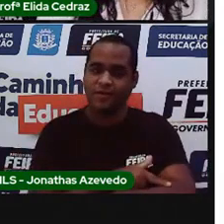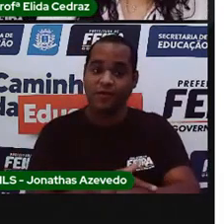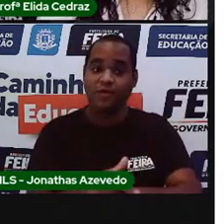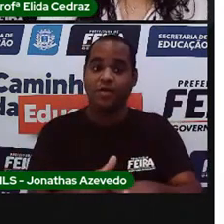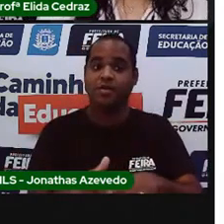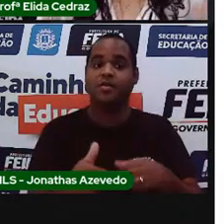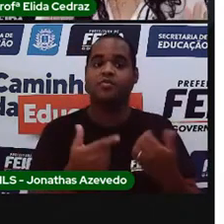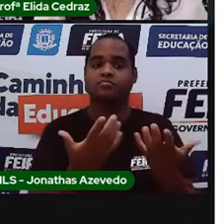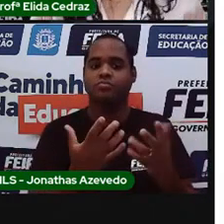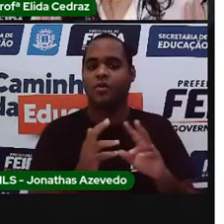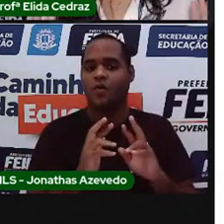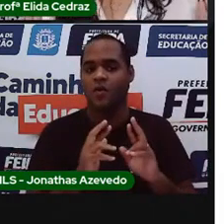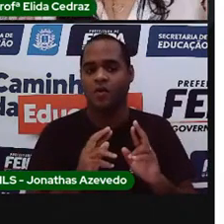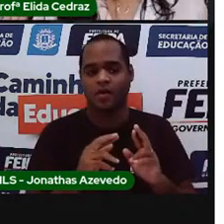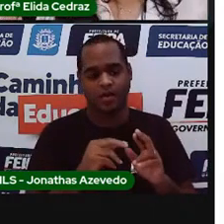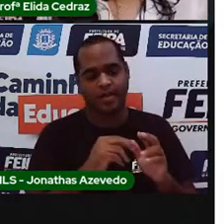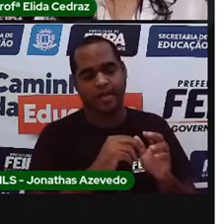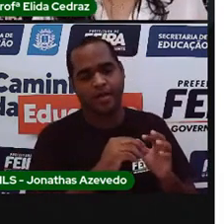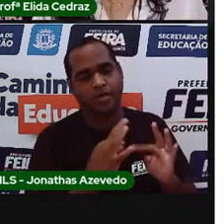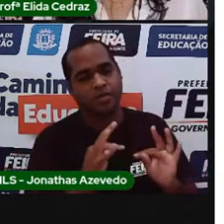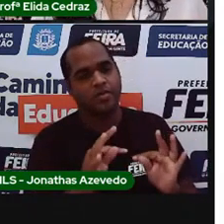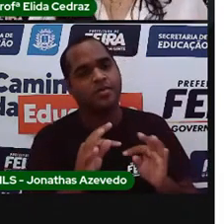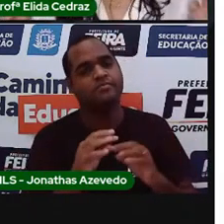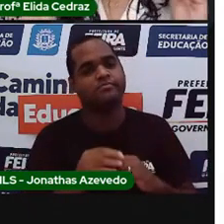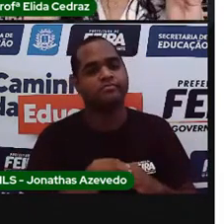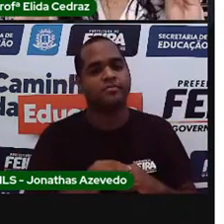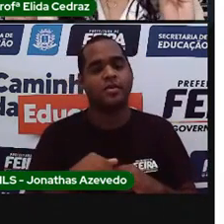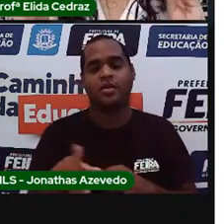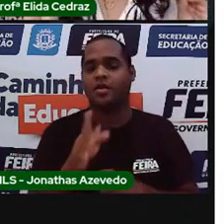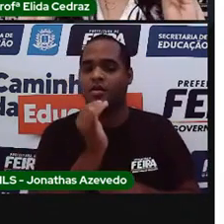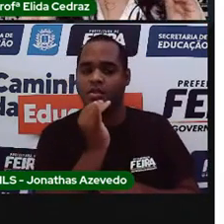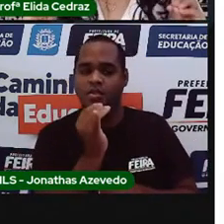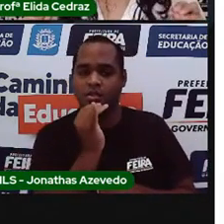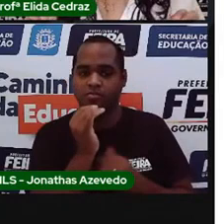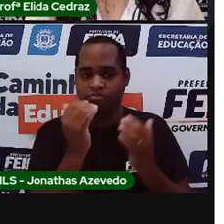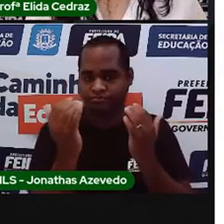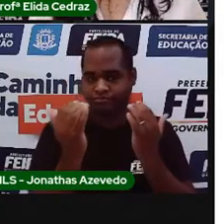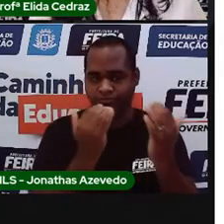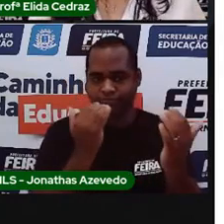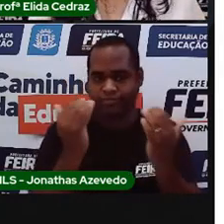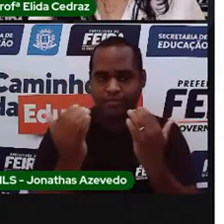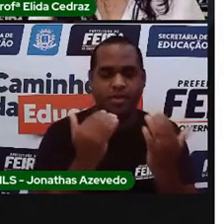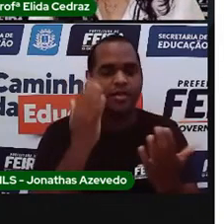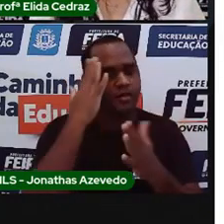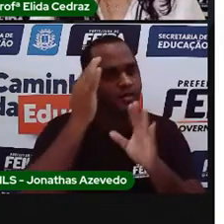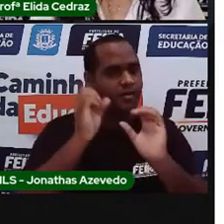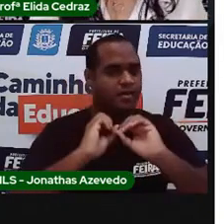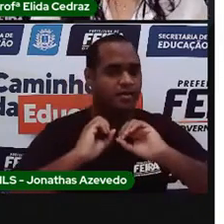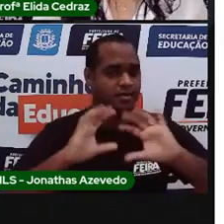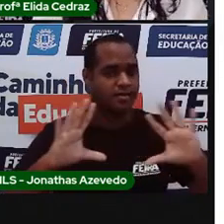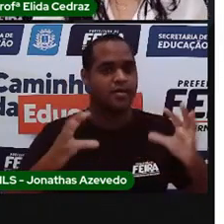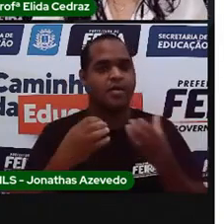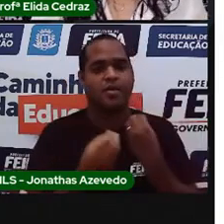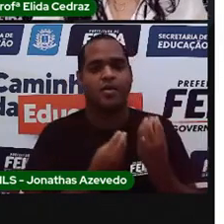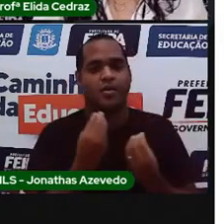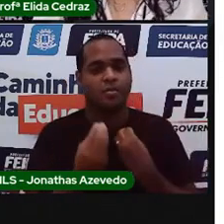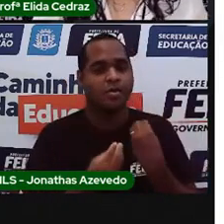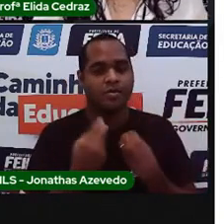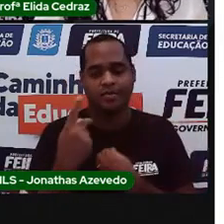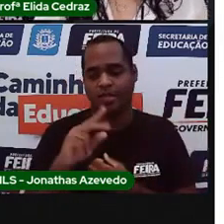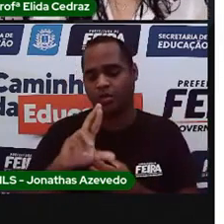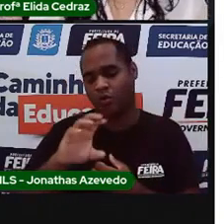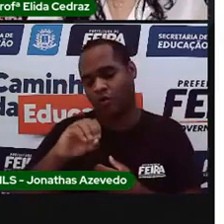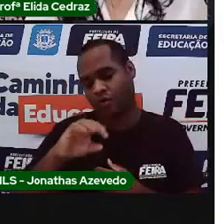rotina. A Pró trouxe dois exemplos para você entender bem o que é costume. O costume de